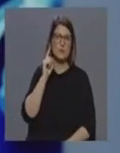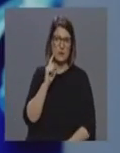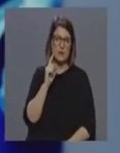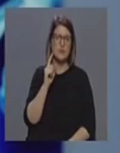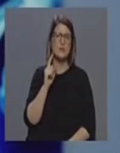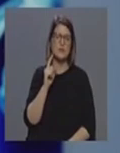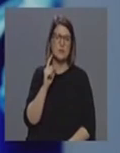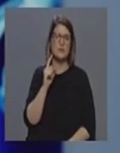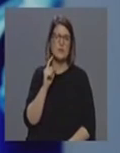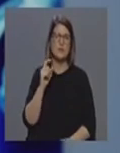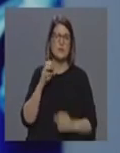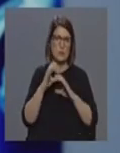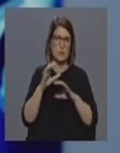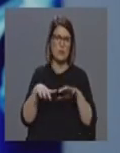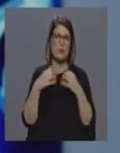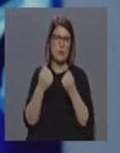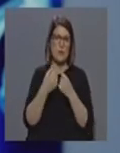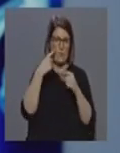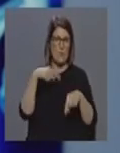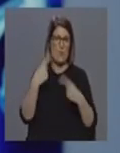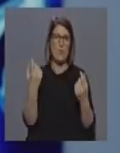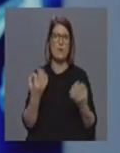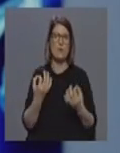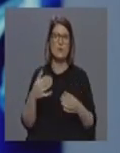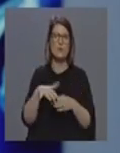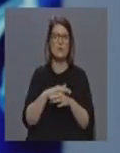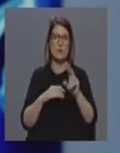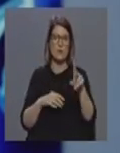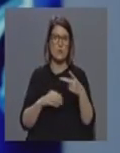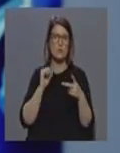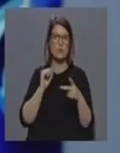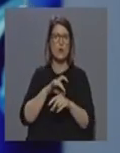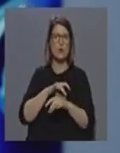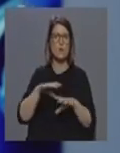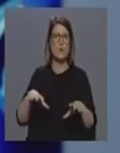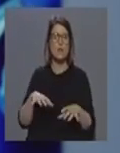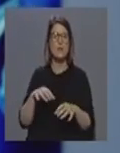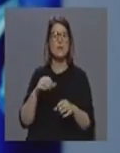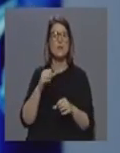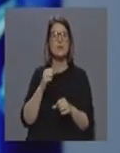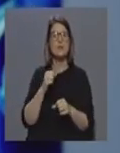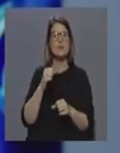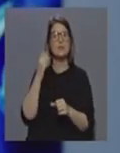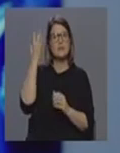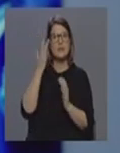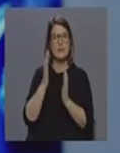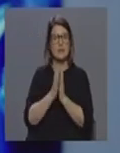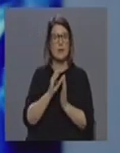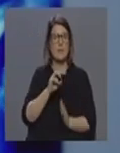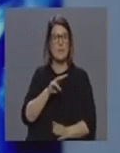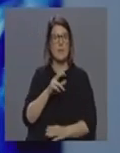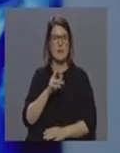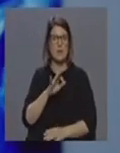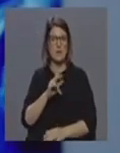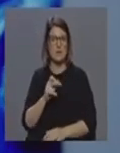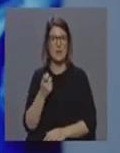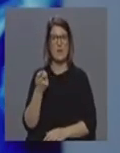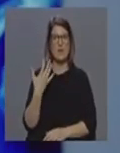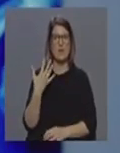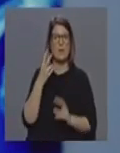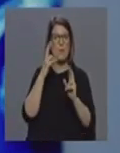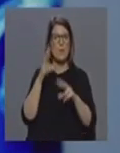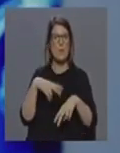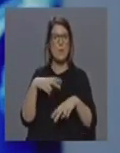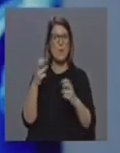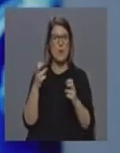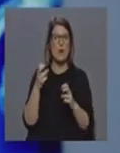também na comunicação social, o surgimento de dois casos no Hospital de Santa Maria, que, entretanto, foram agora só recentemente diagnosticados e que